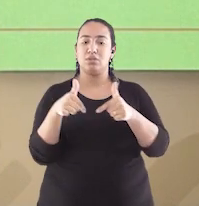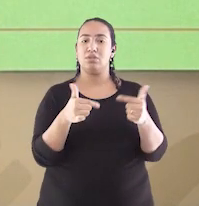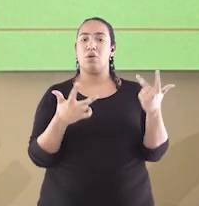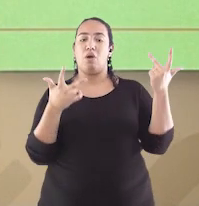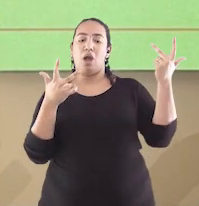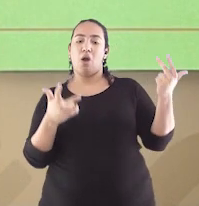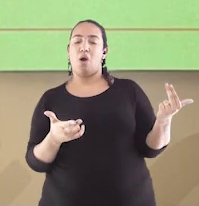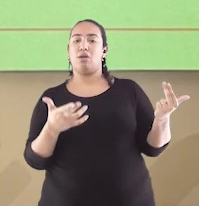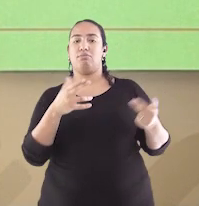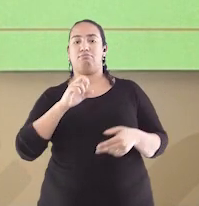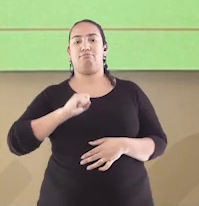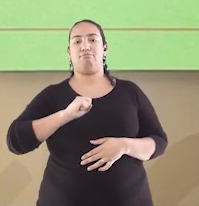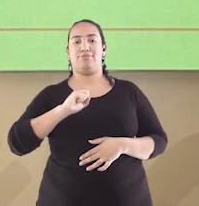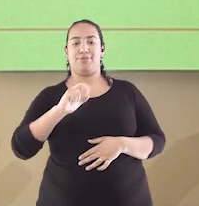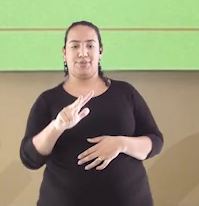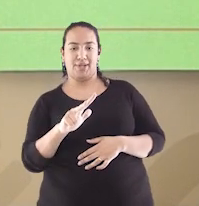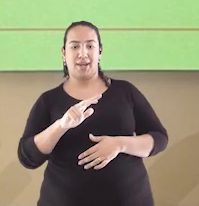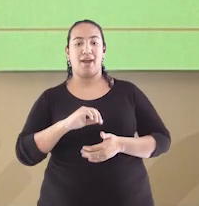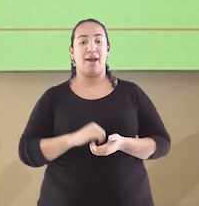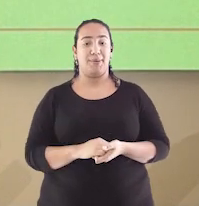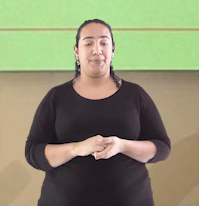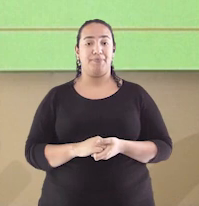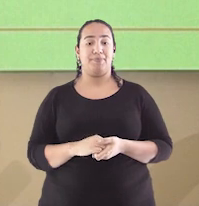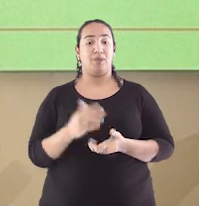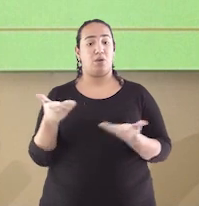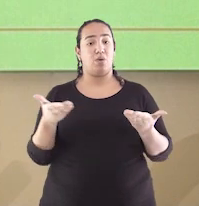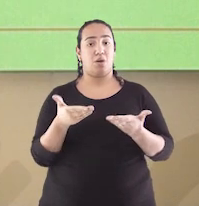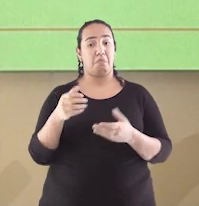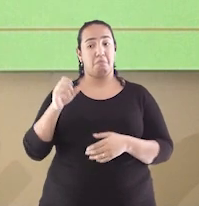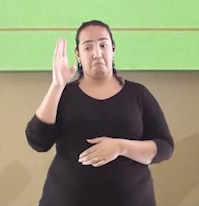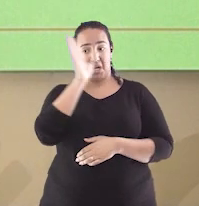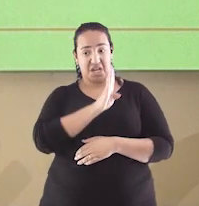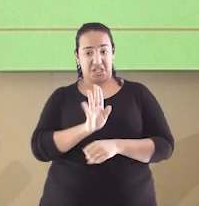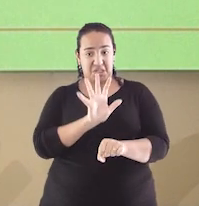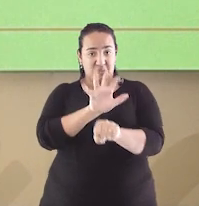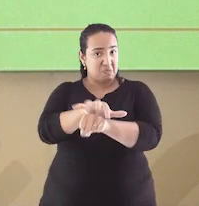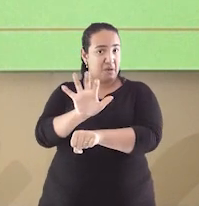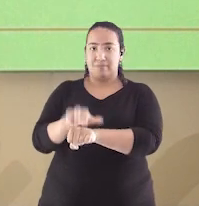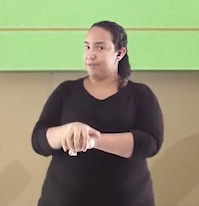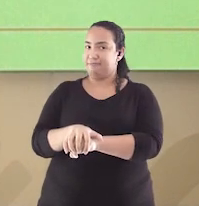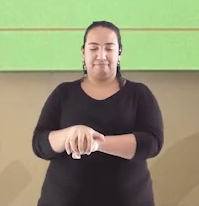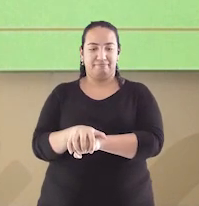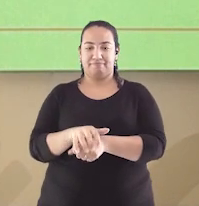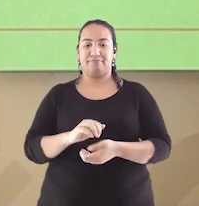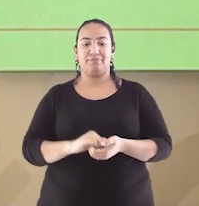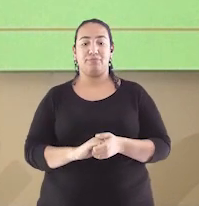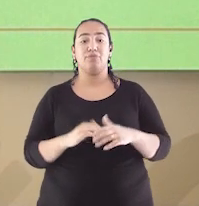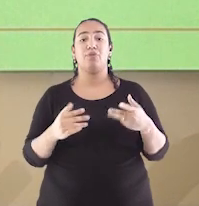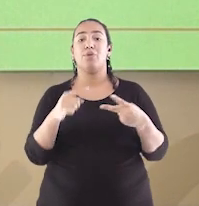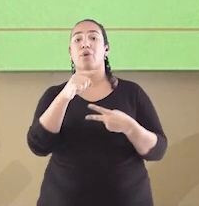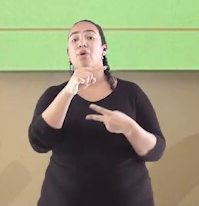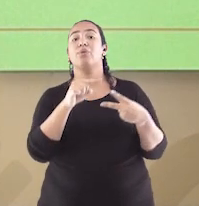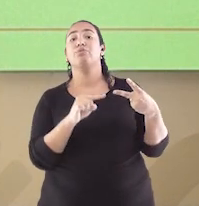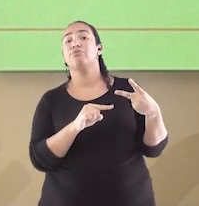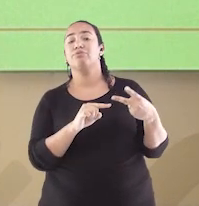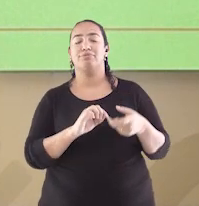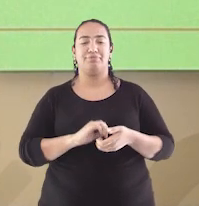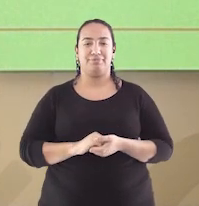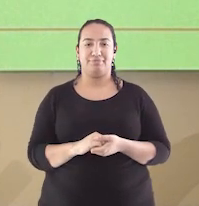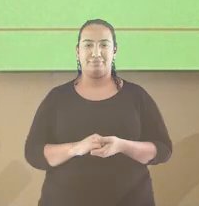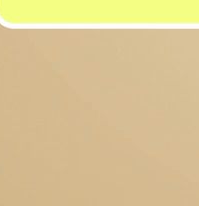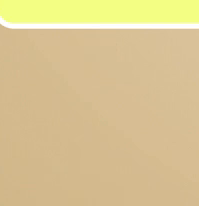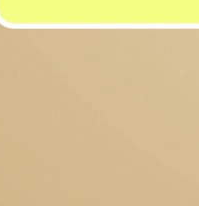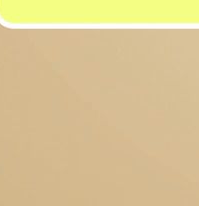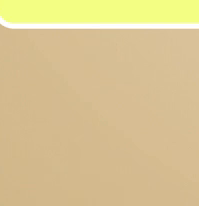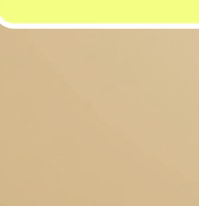o mesmo status de Portugal e Algarves, tirando o país da corrupção de Colônia. Elevação ao Reino Unido ou Congresso de